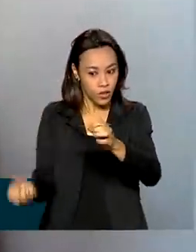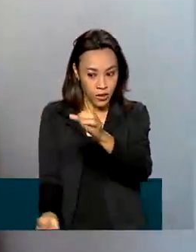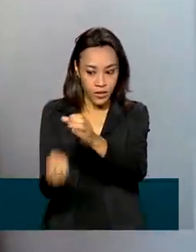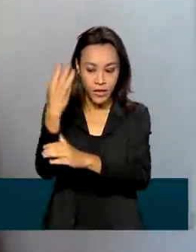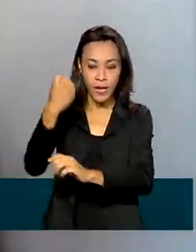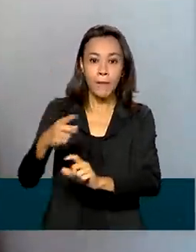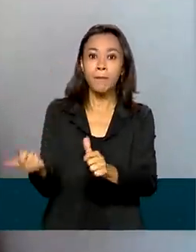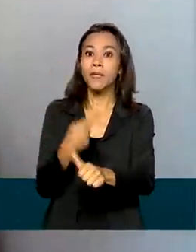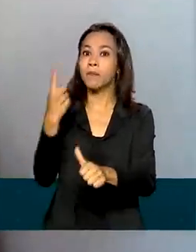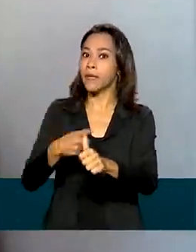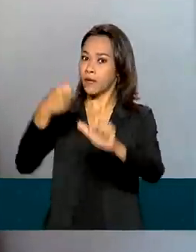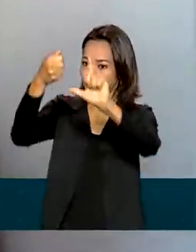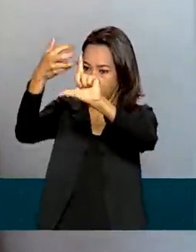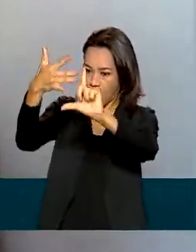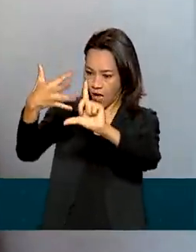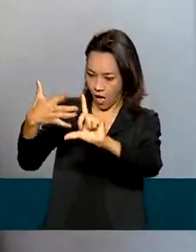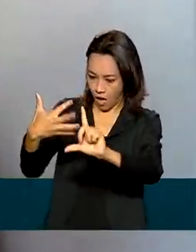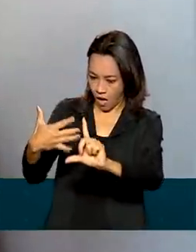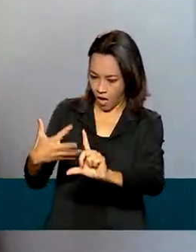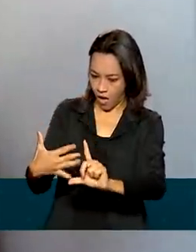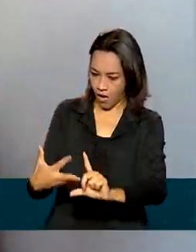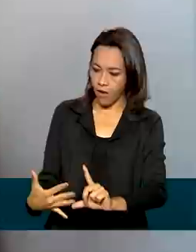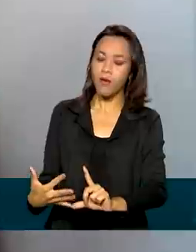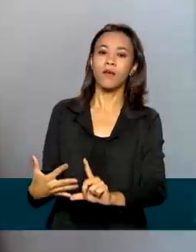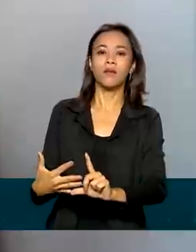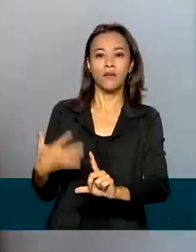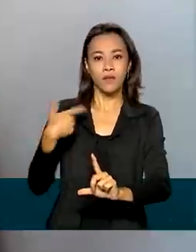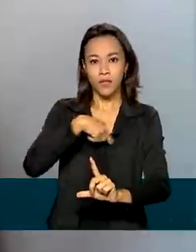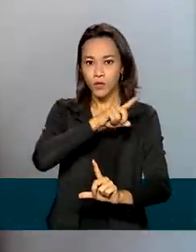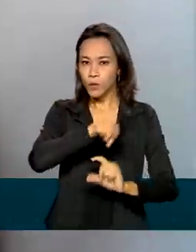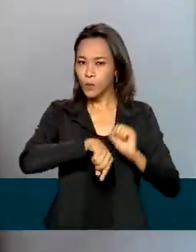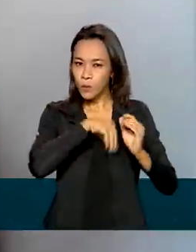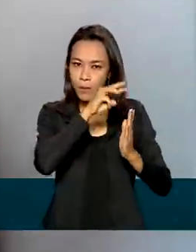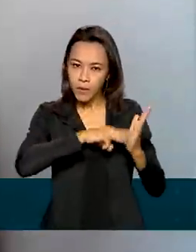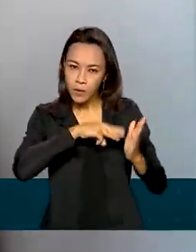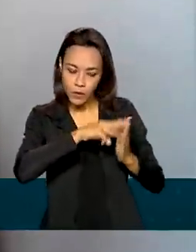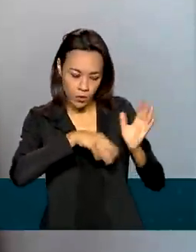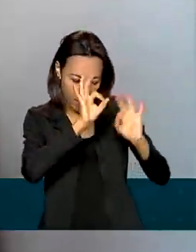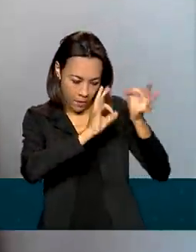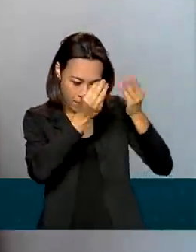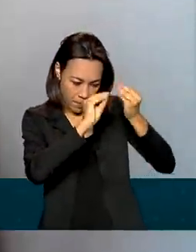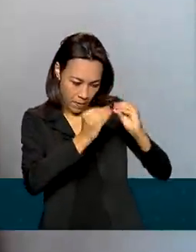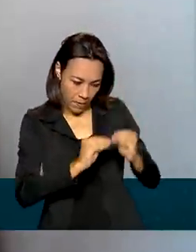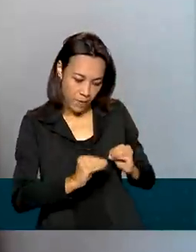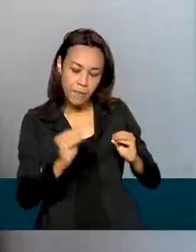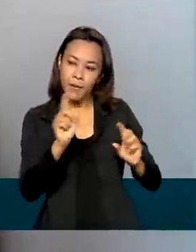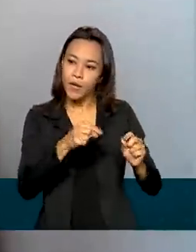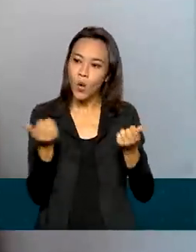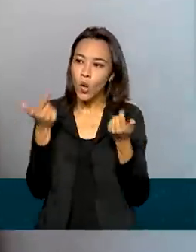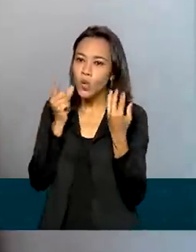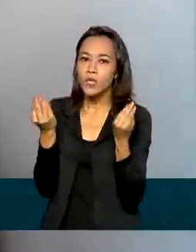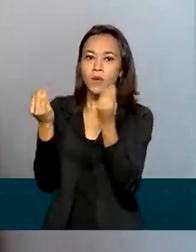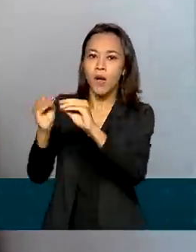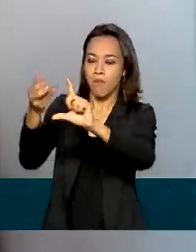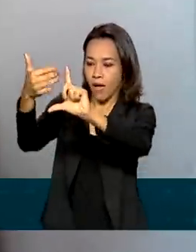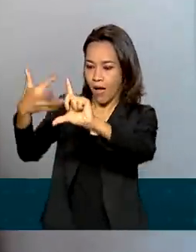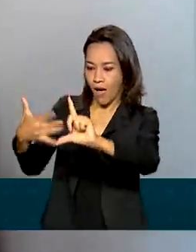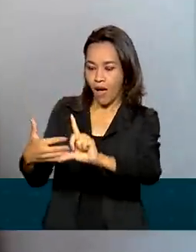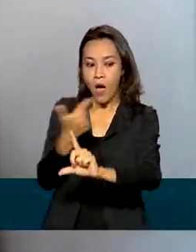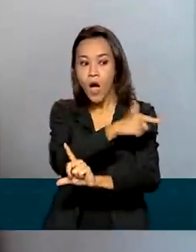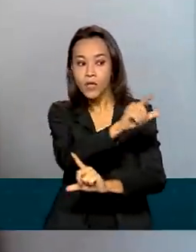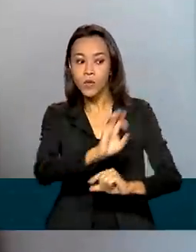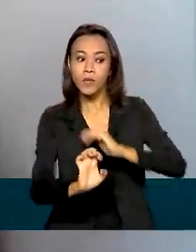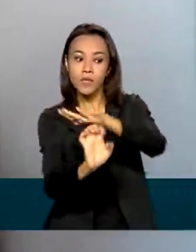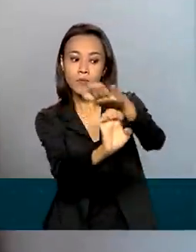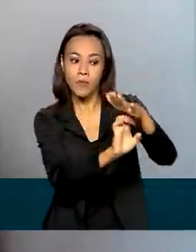plataforma, de digitalizar essa metodologia para que ela possa ser escalável, para que mais empresas, mais